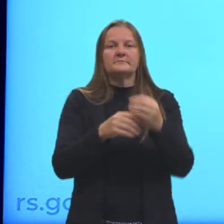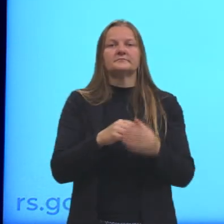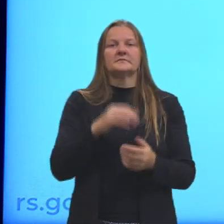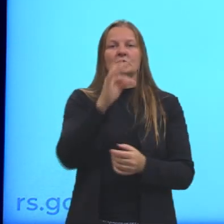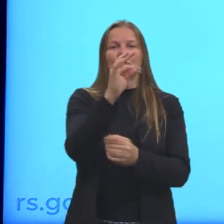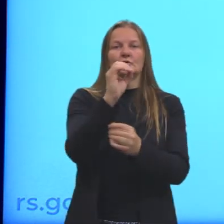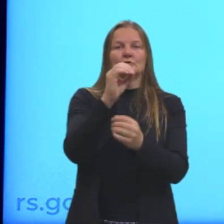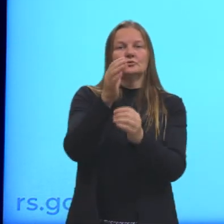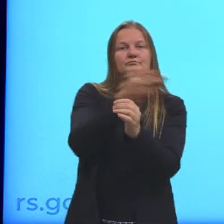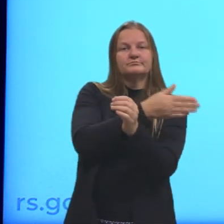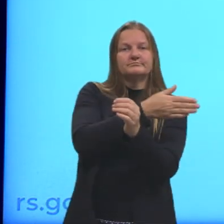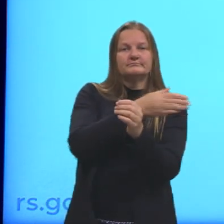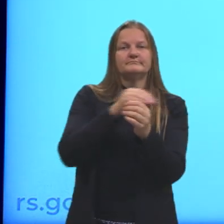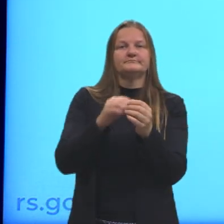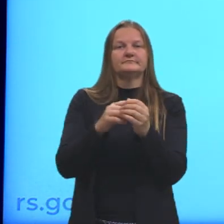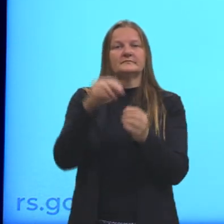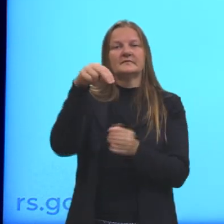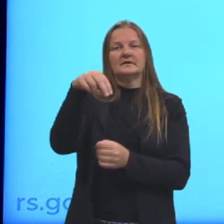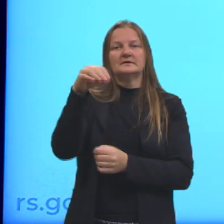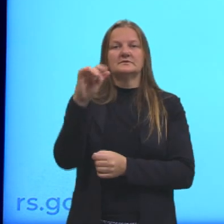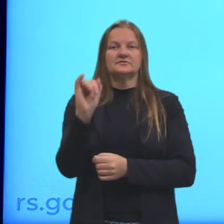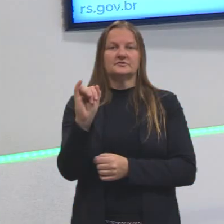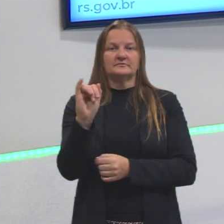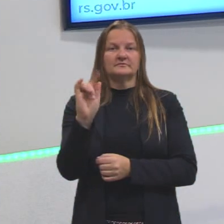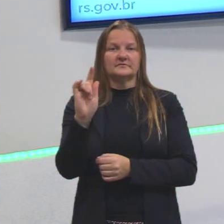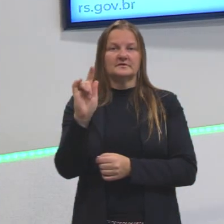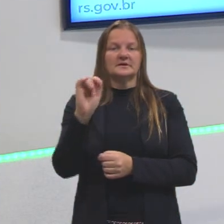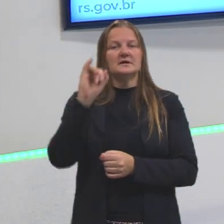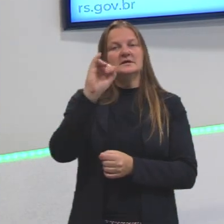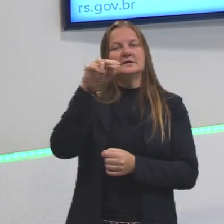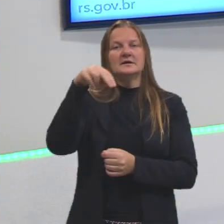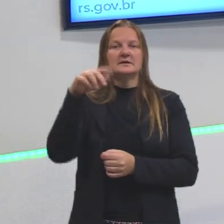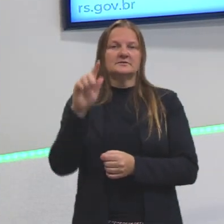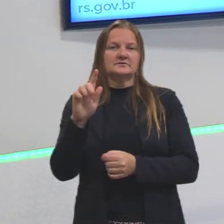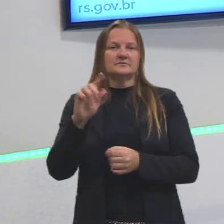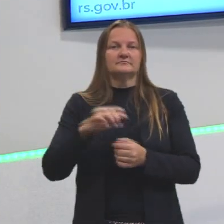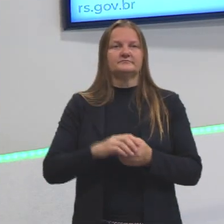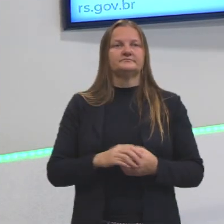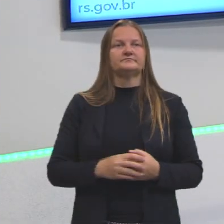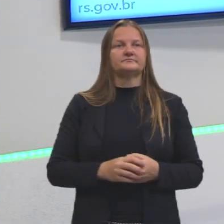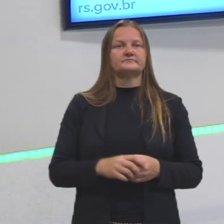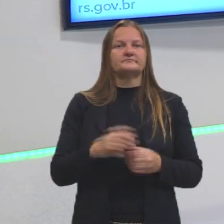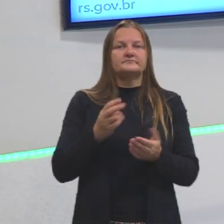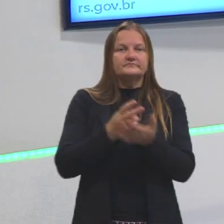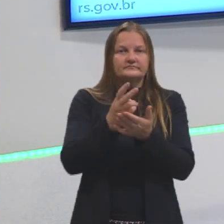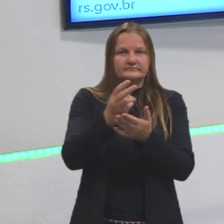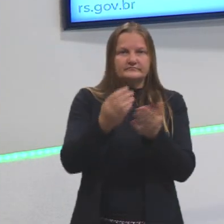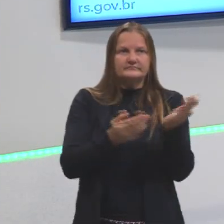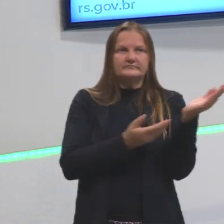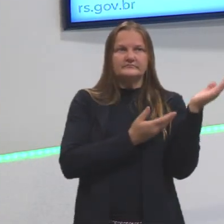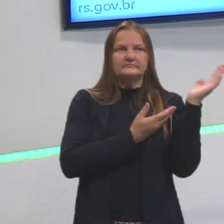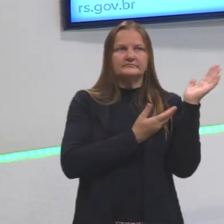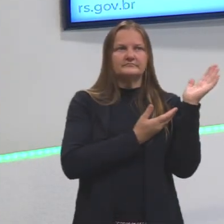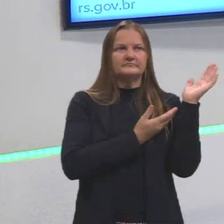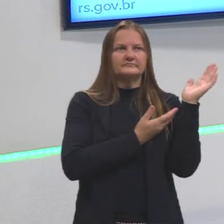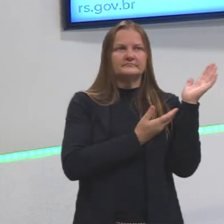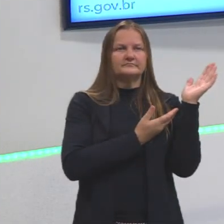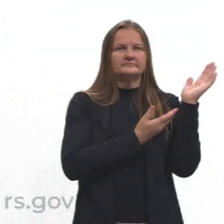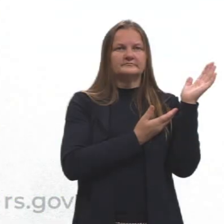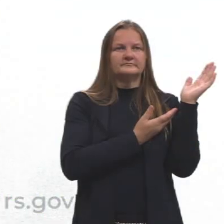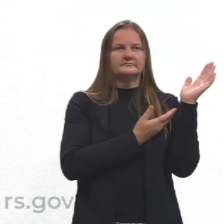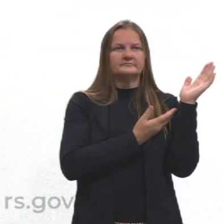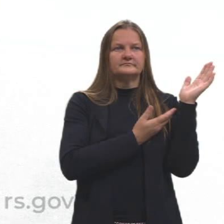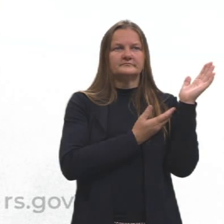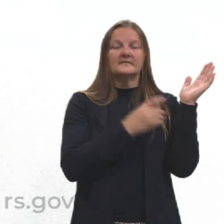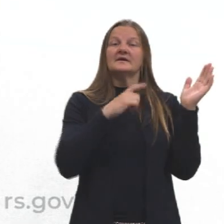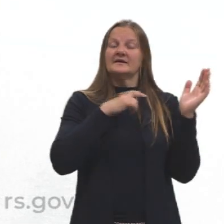a terminação ing. Tudo bem? Vamos lá, vamos adiante. Aqui eu trago um exemplo